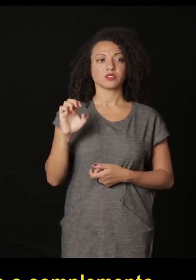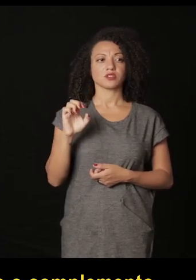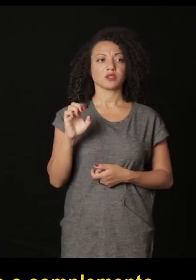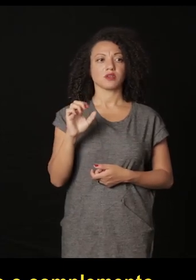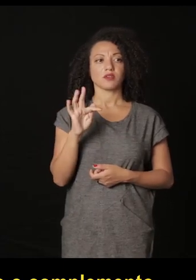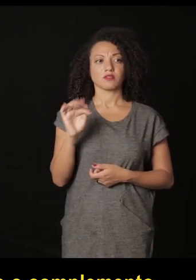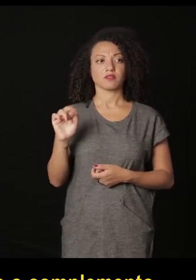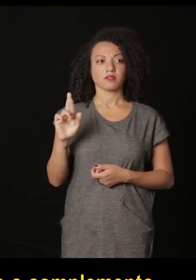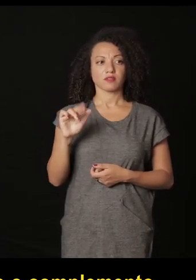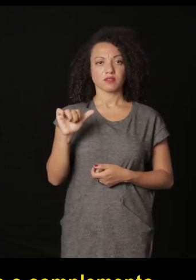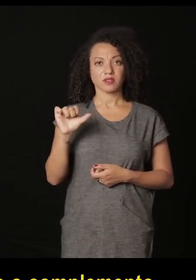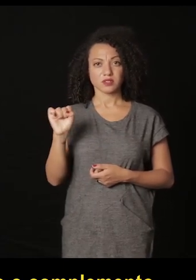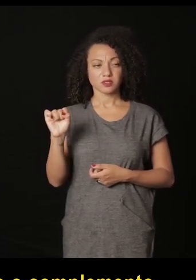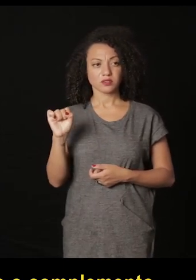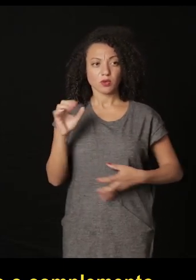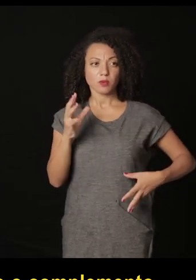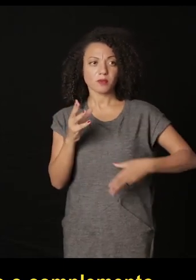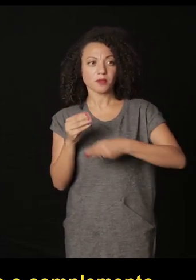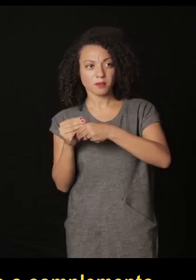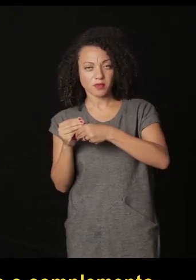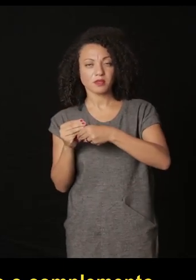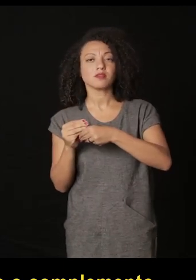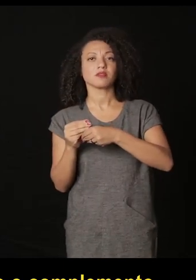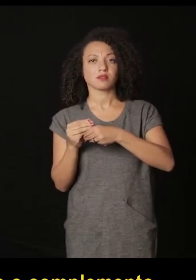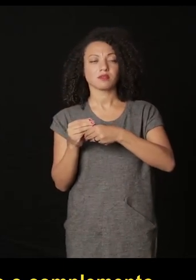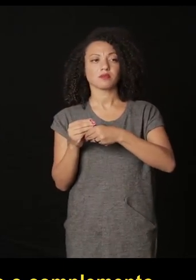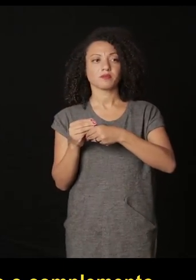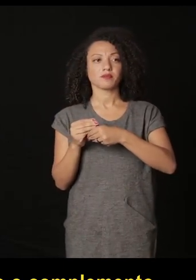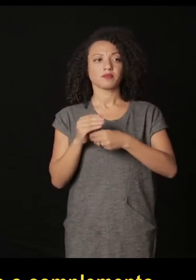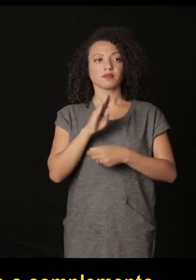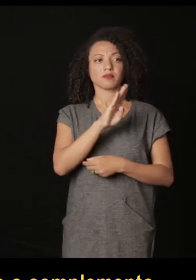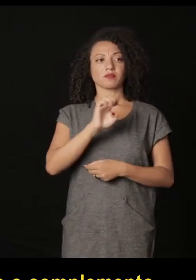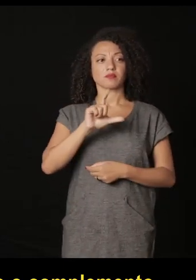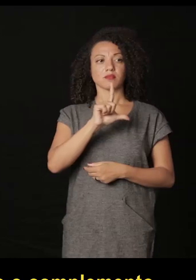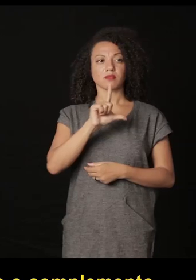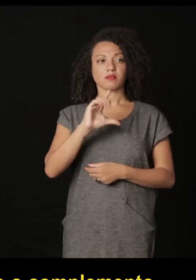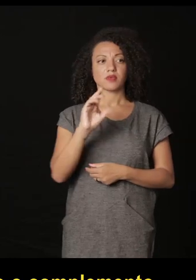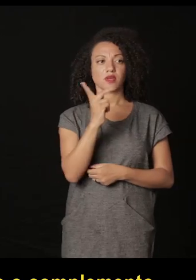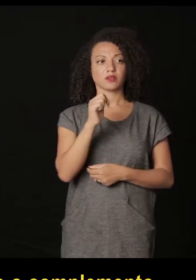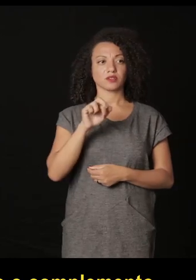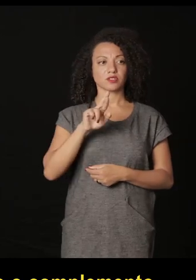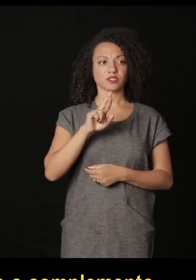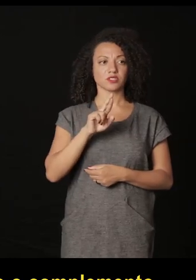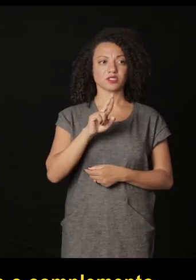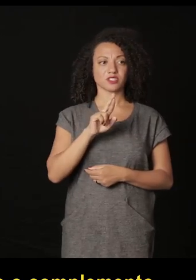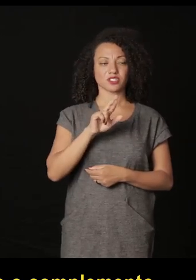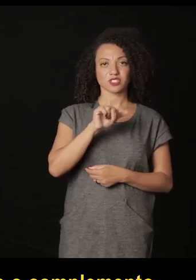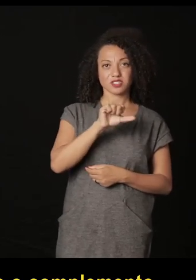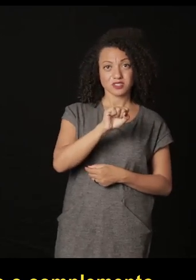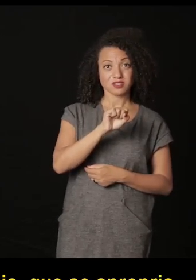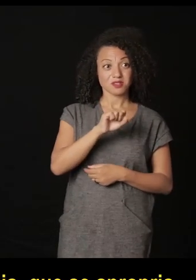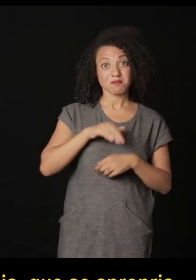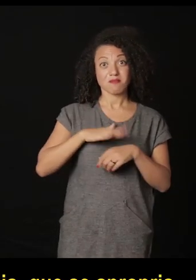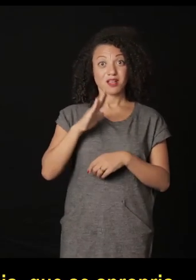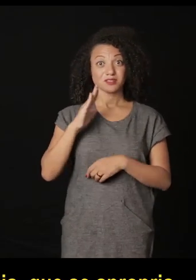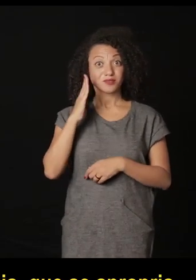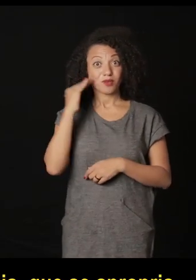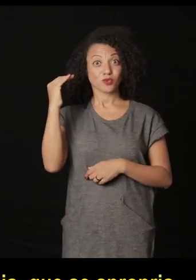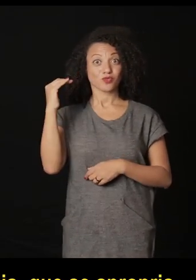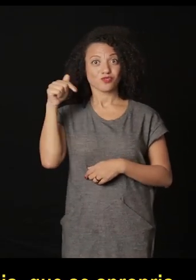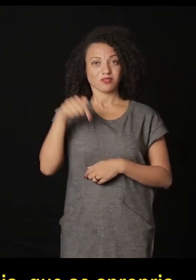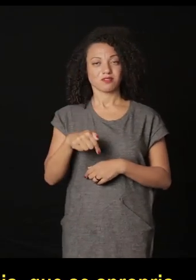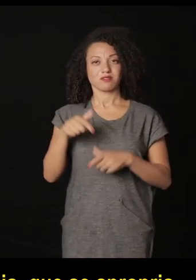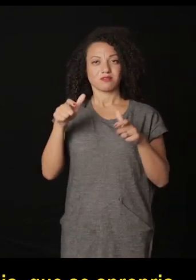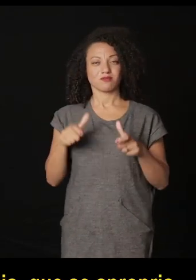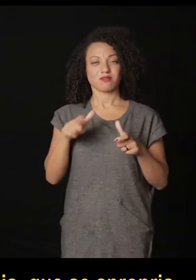helfer são realmente o complemento aos velhos que são muito mais conhecidos em esse